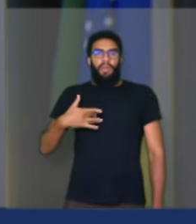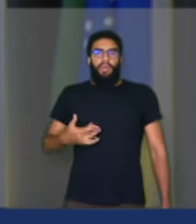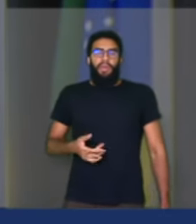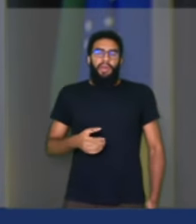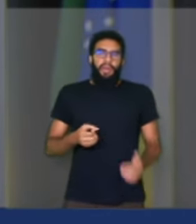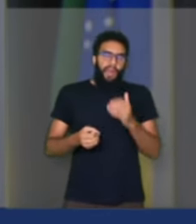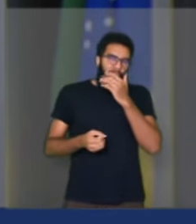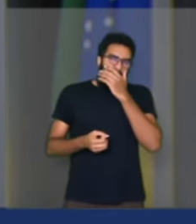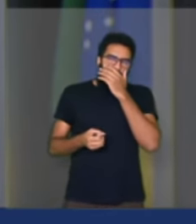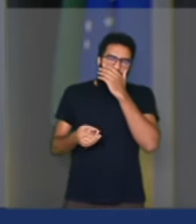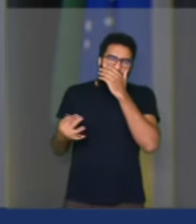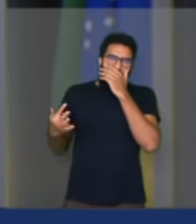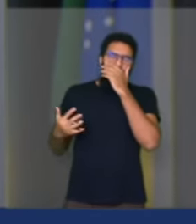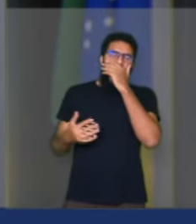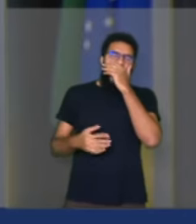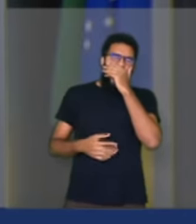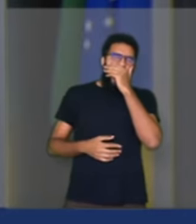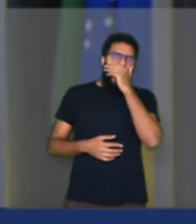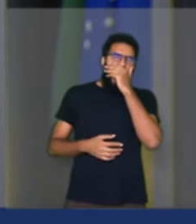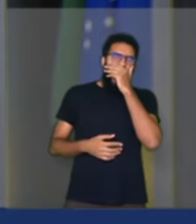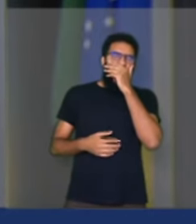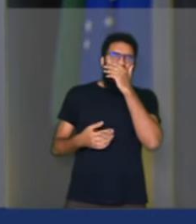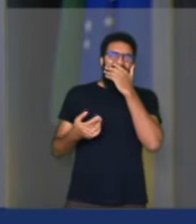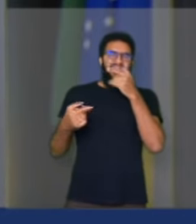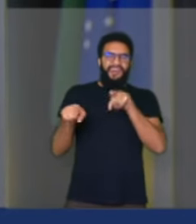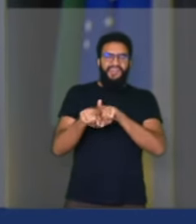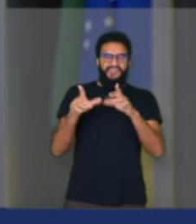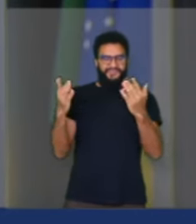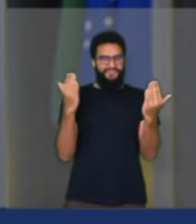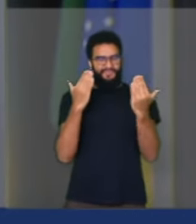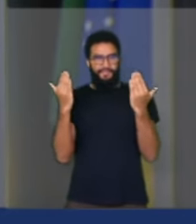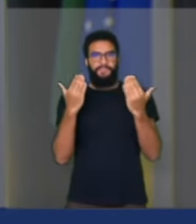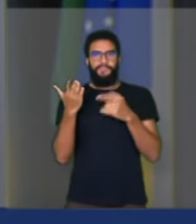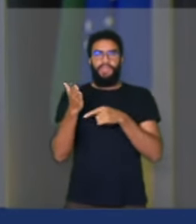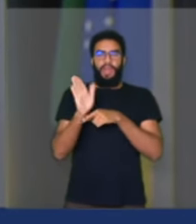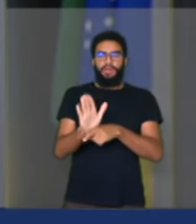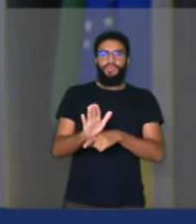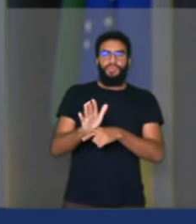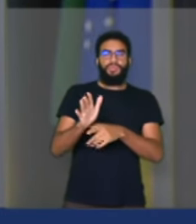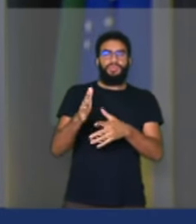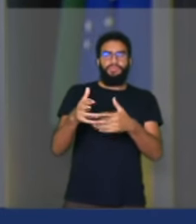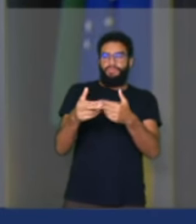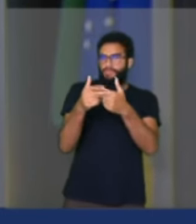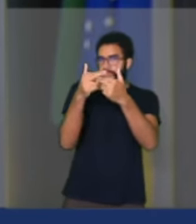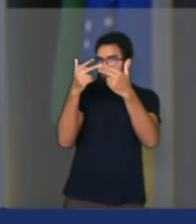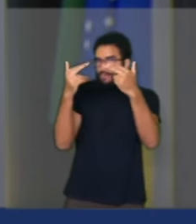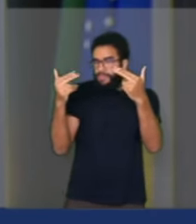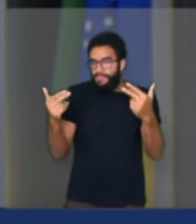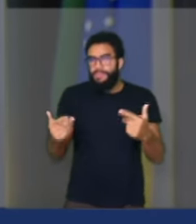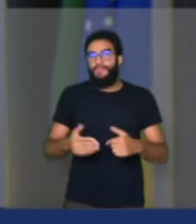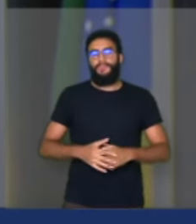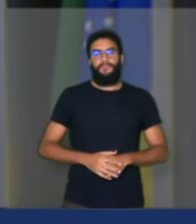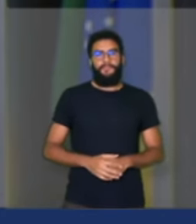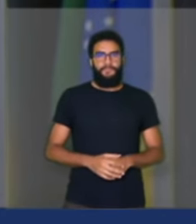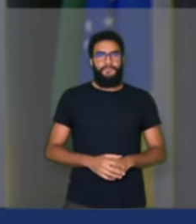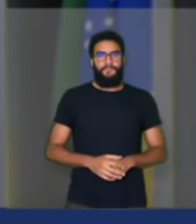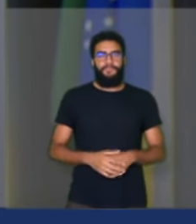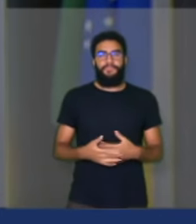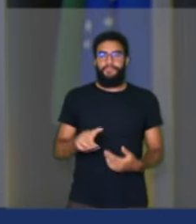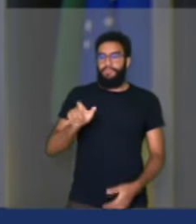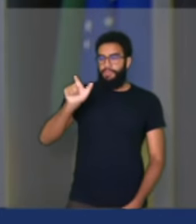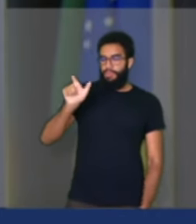são parteiras ou psicólogos, ajudam até em conflitos. Ou seja, esses agentes